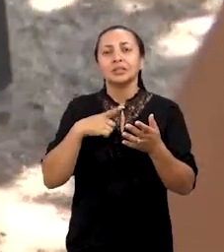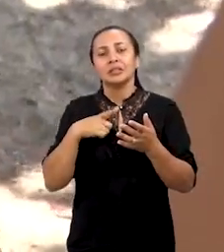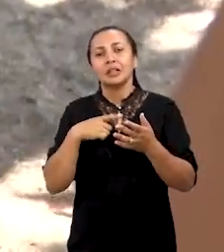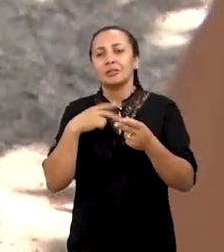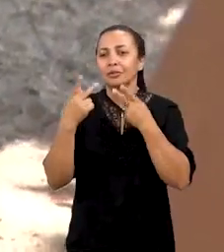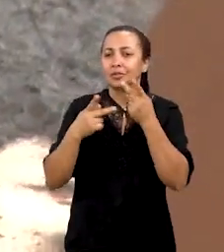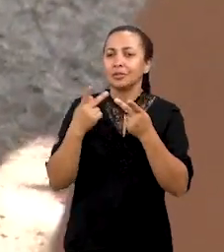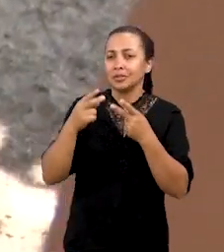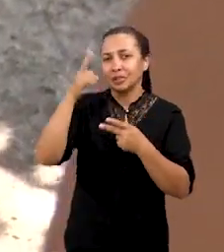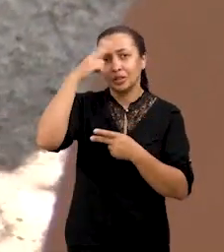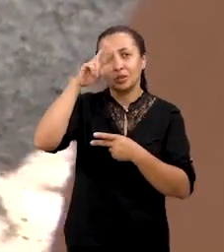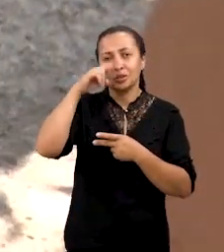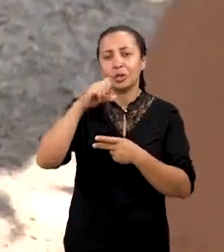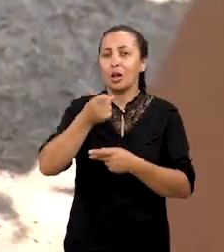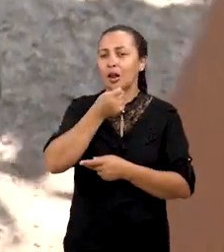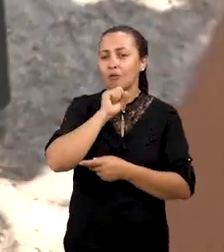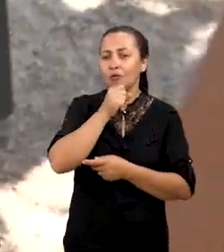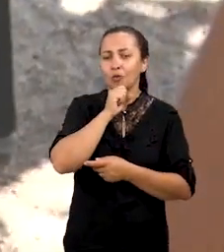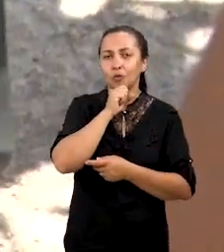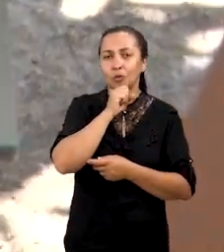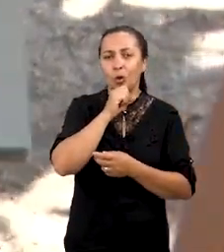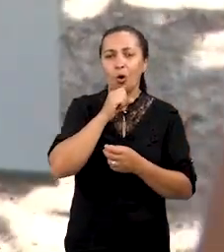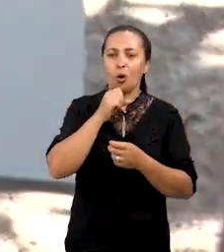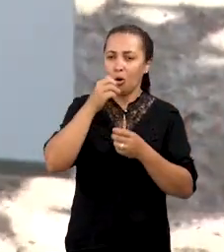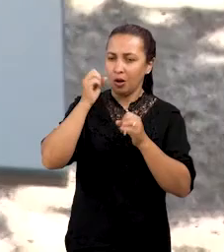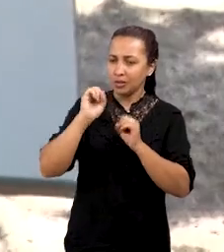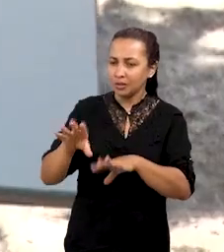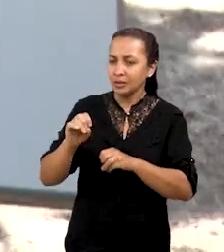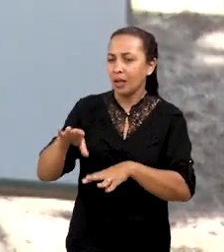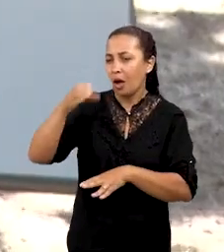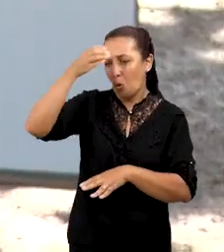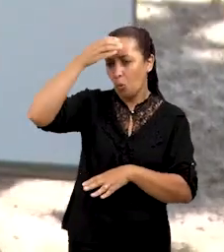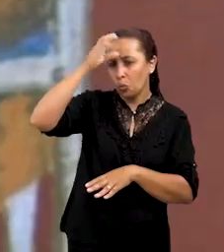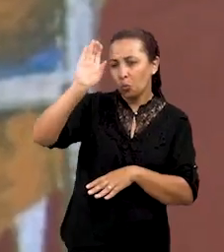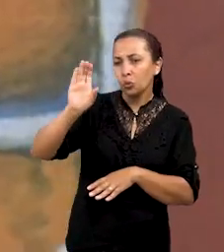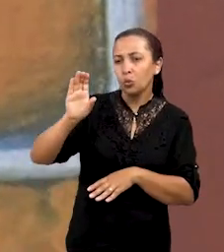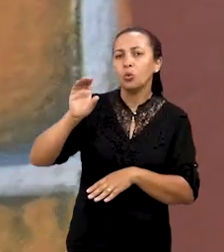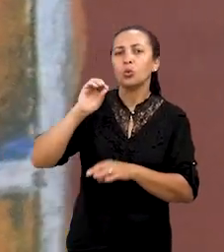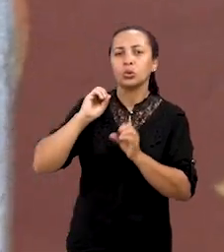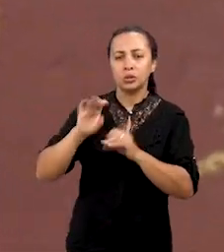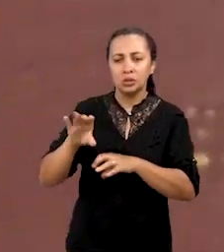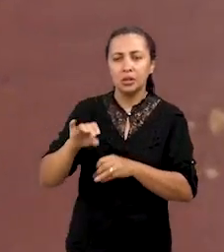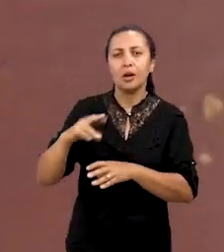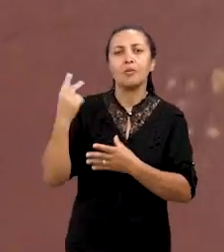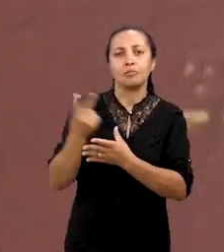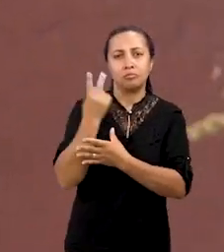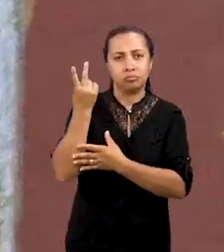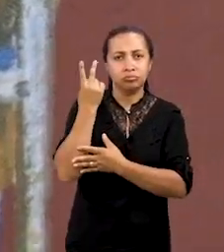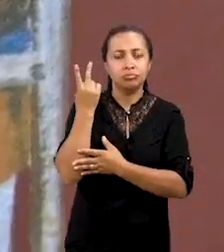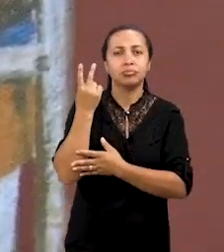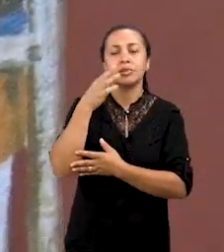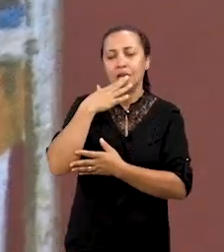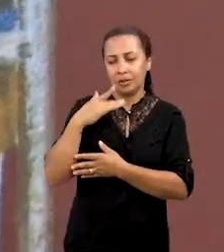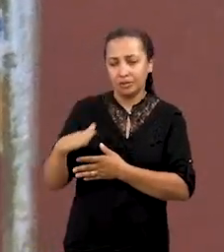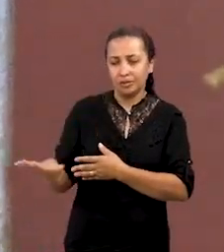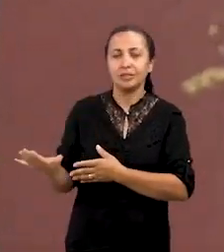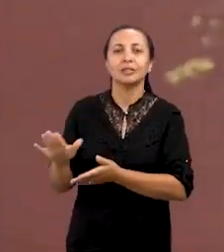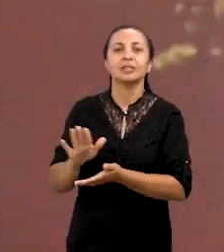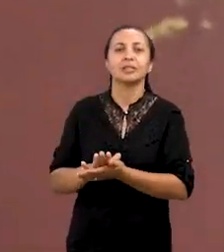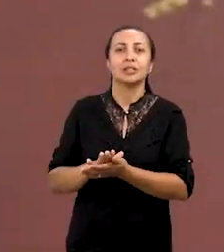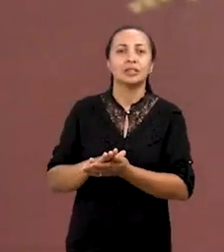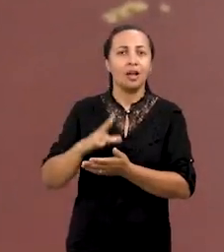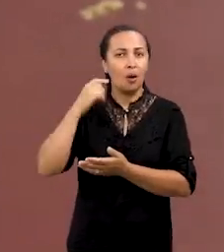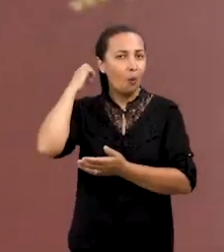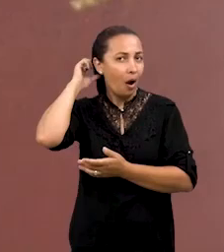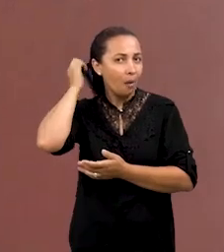contando ali naquela história a avó, transmitindo sua cultura, seus valores ali para a criança, vem valorizando a questão